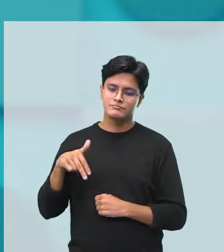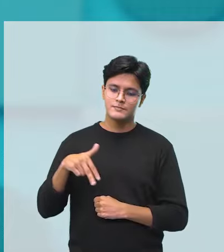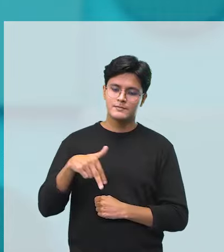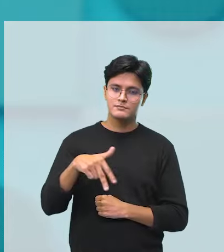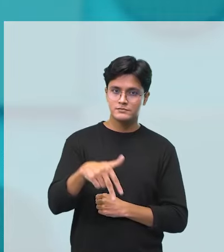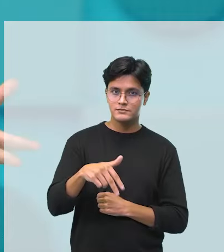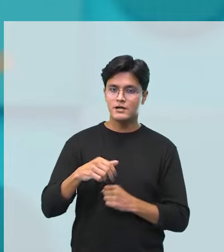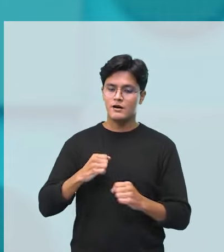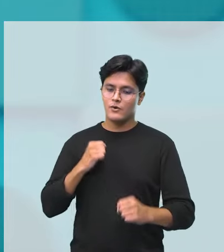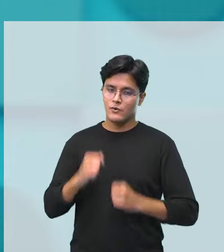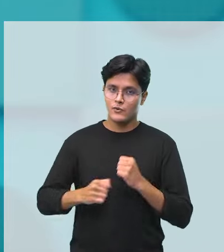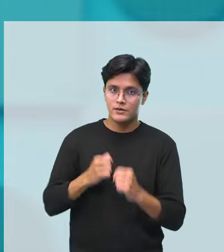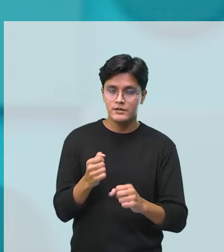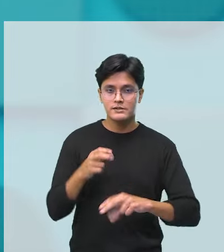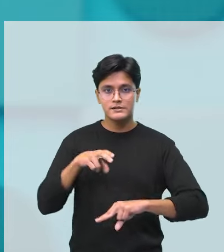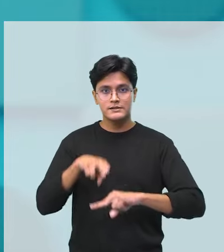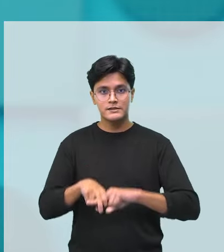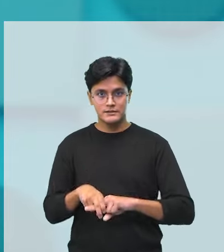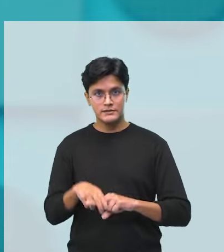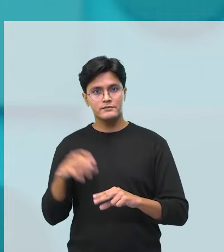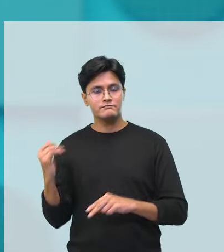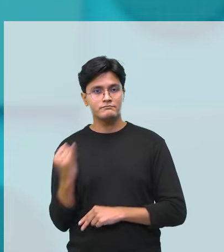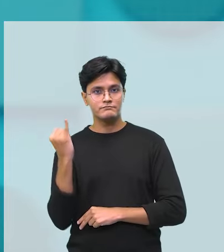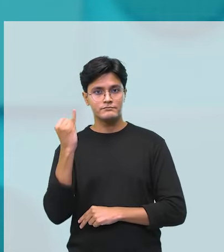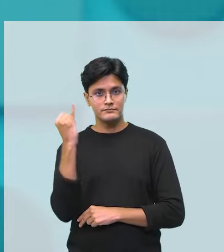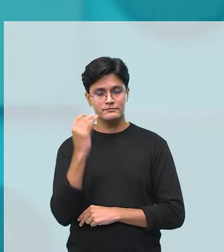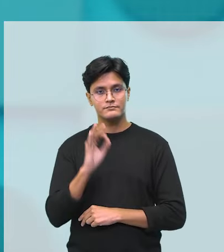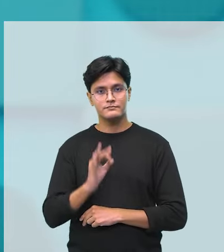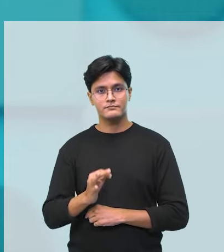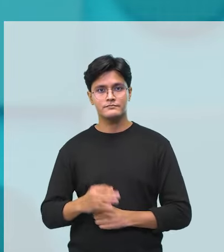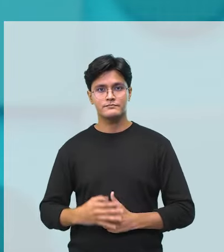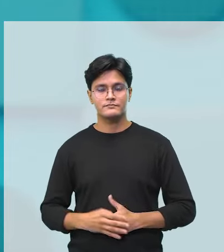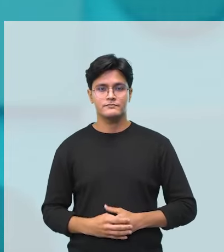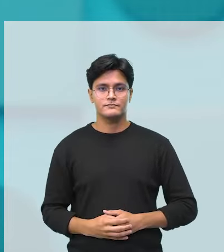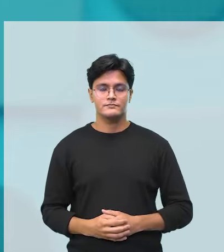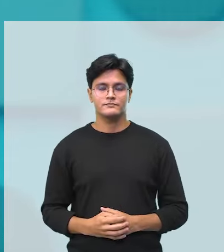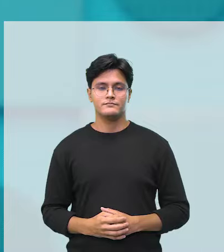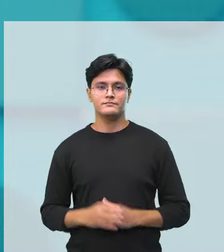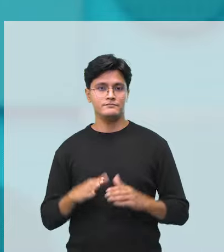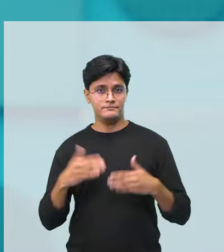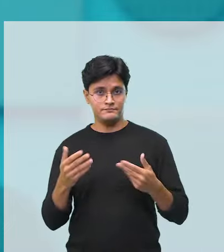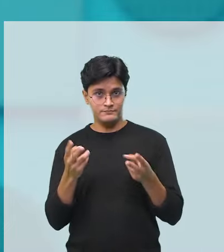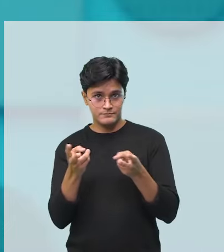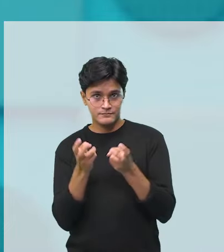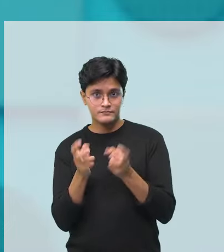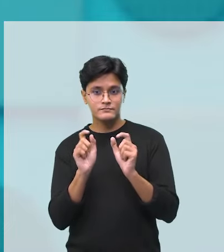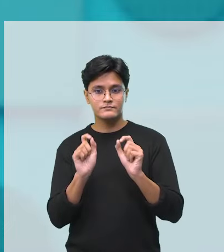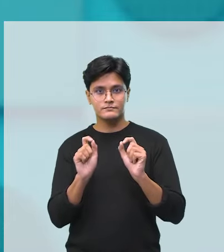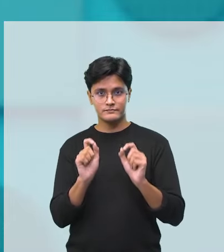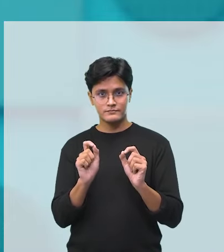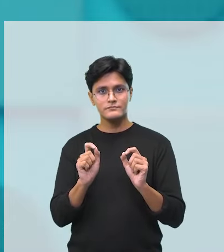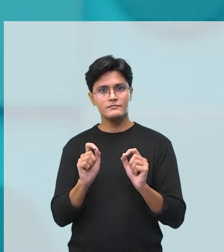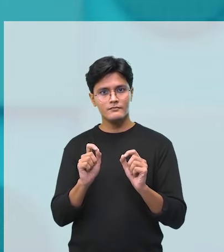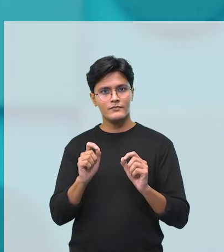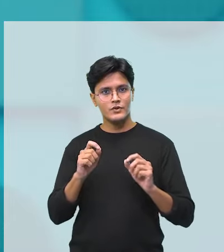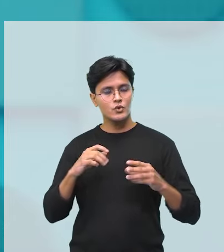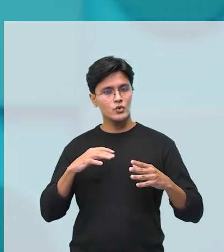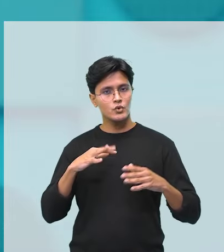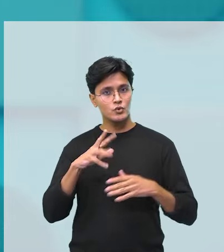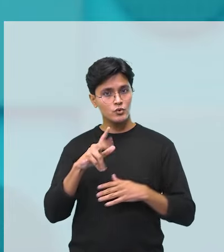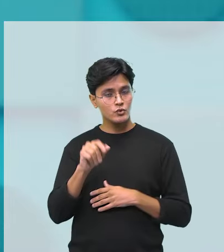você correr, você sentar. Era importante isso pra nosso desenvolvimento. Então percebam que tudo isso é uma